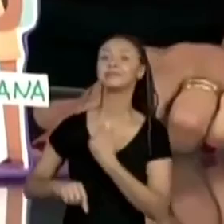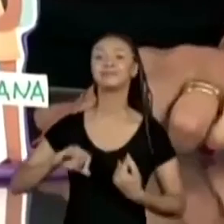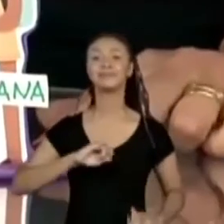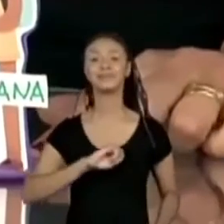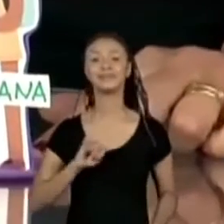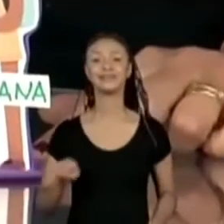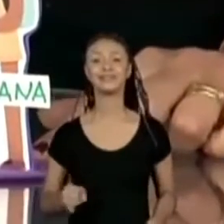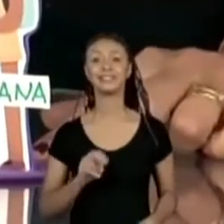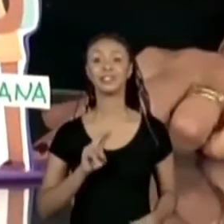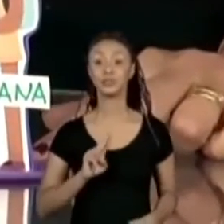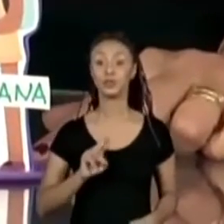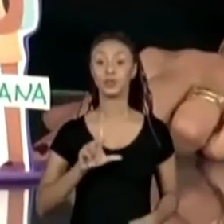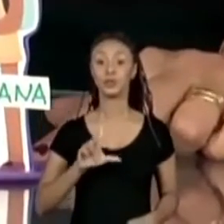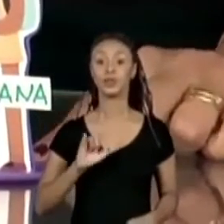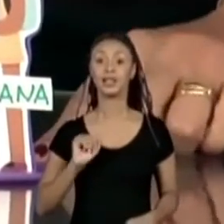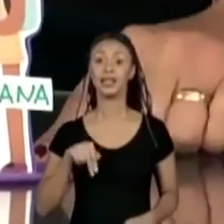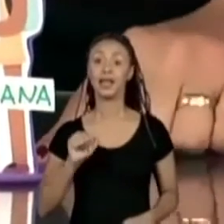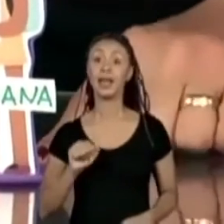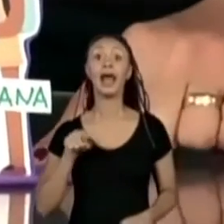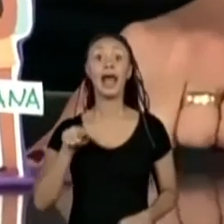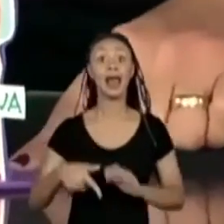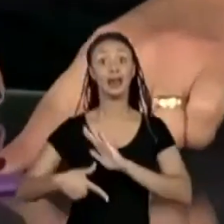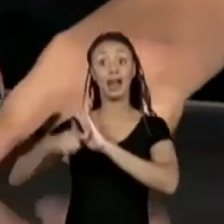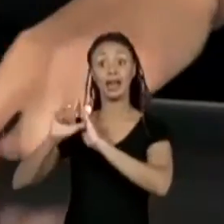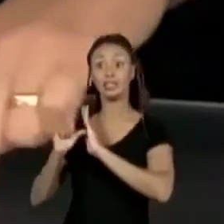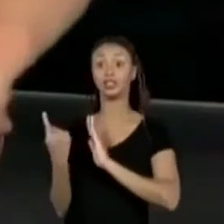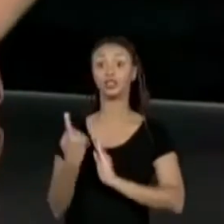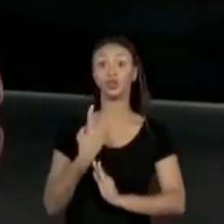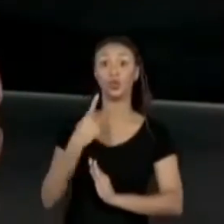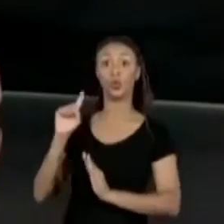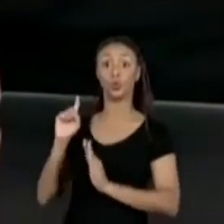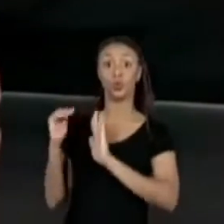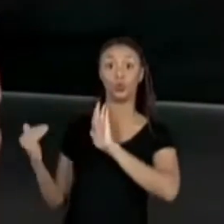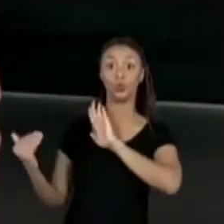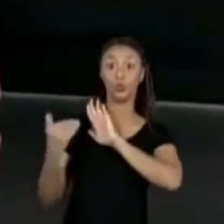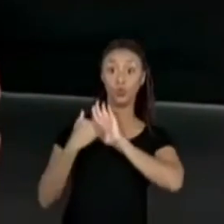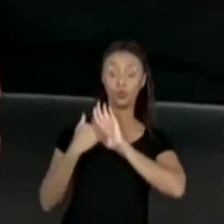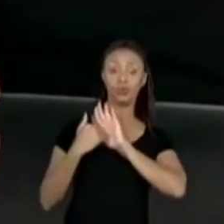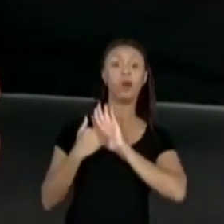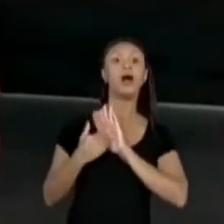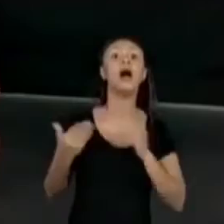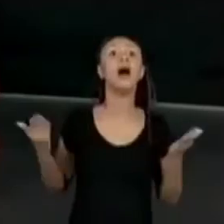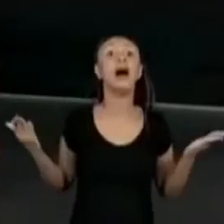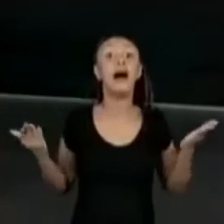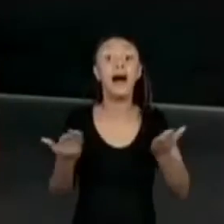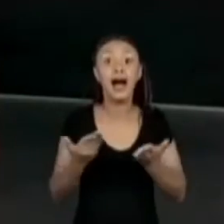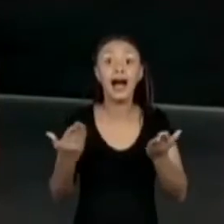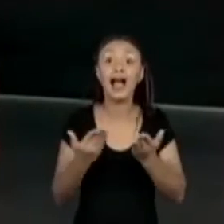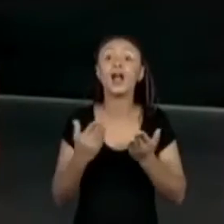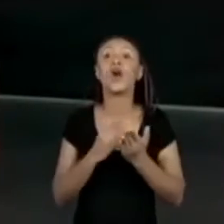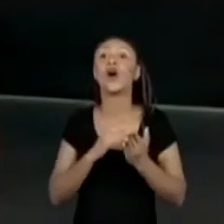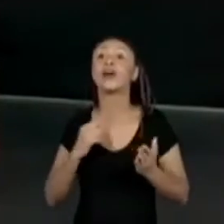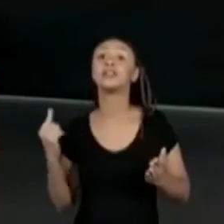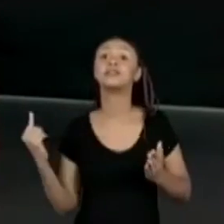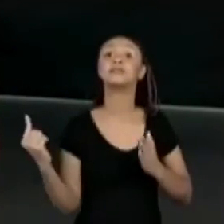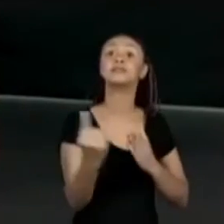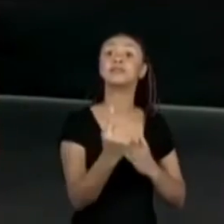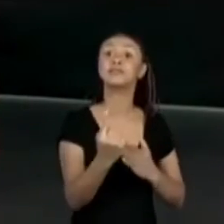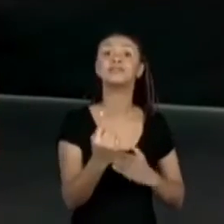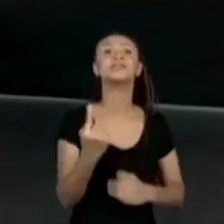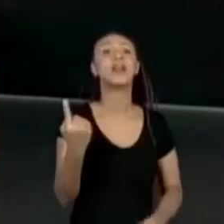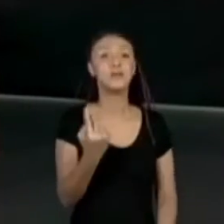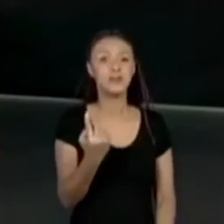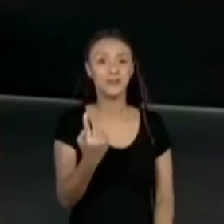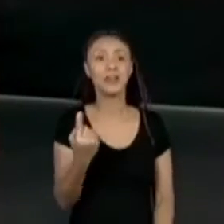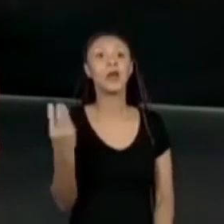Então, ela era a última da nossa ordem. E ela vai passar a ser a primeira, porque agora a gente vai falar